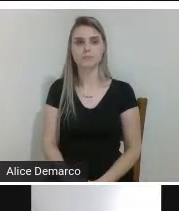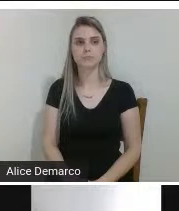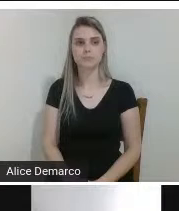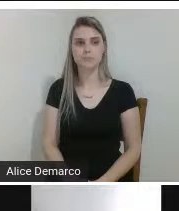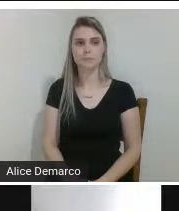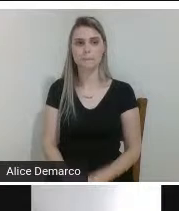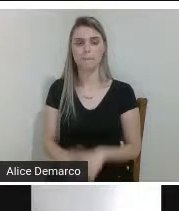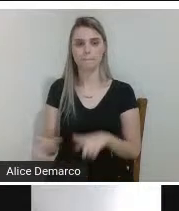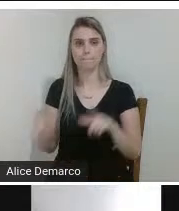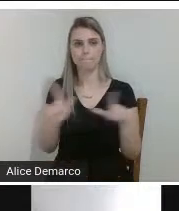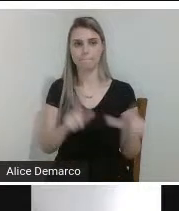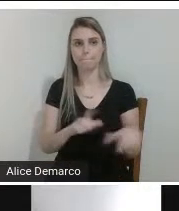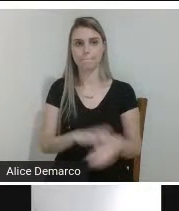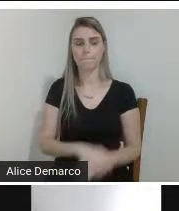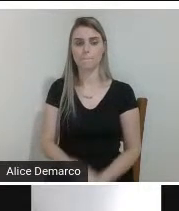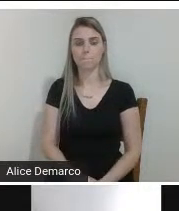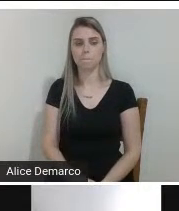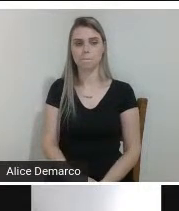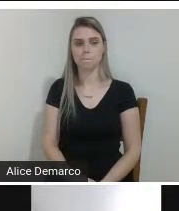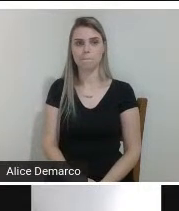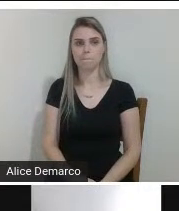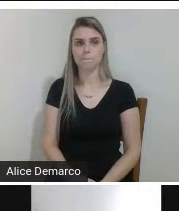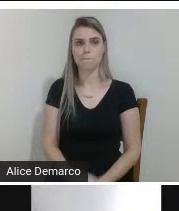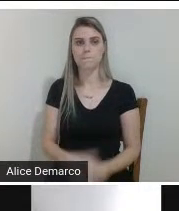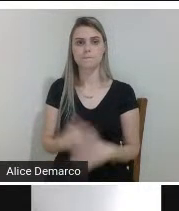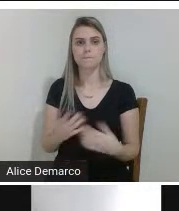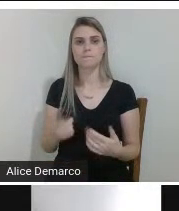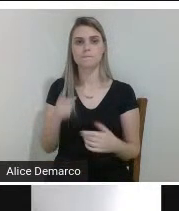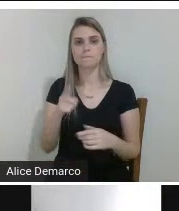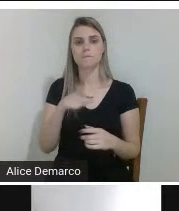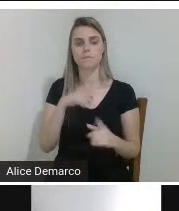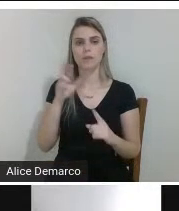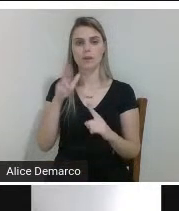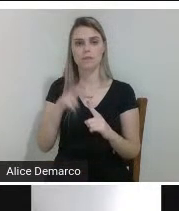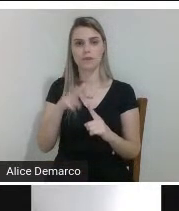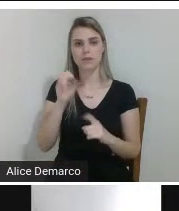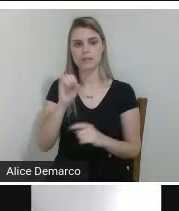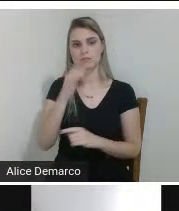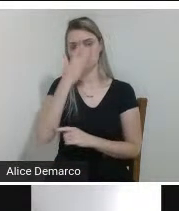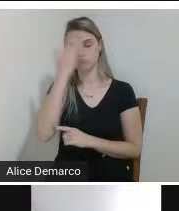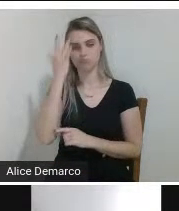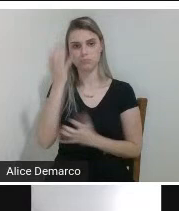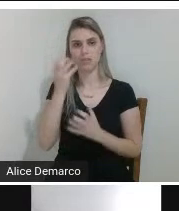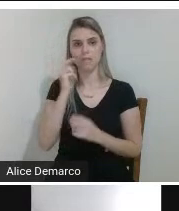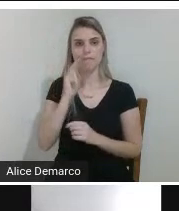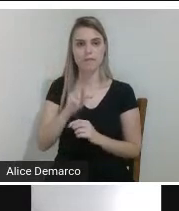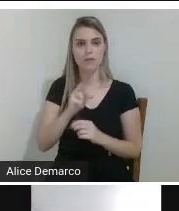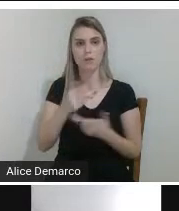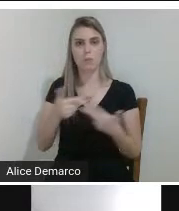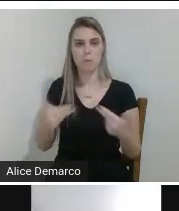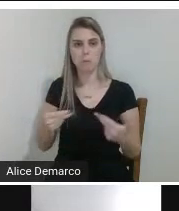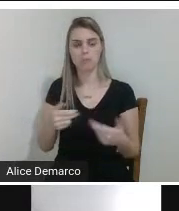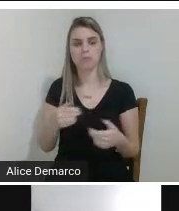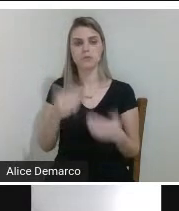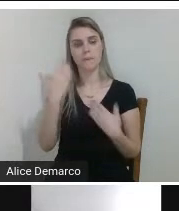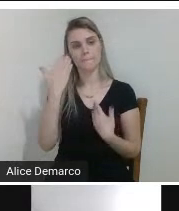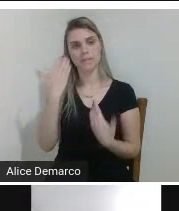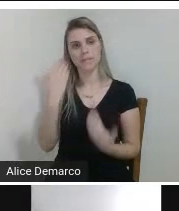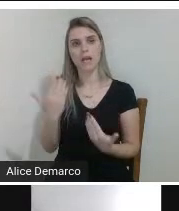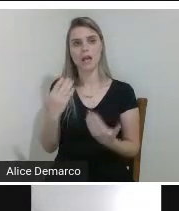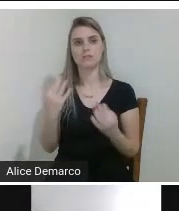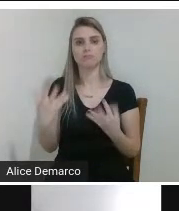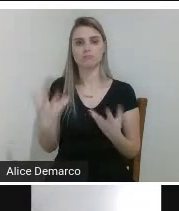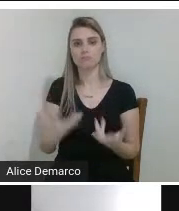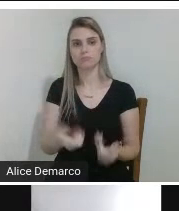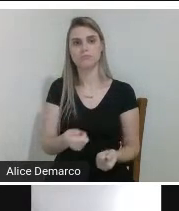próximo então aqui estão as referências caso alguém queira acessar alguma coisa e é isso muito obrigado a